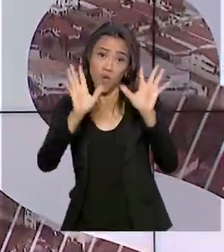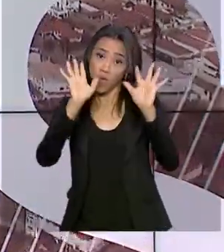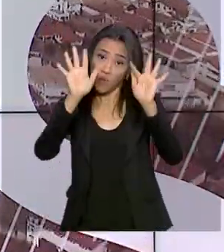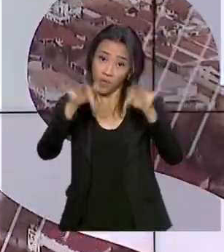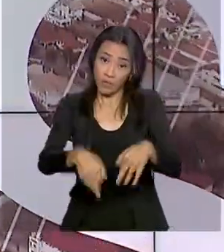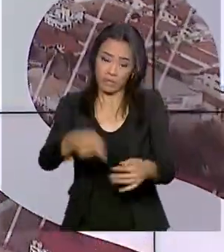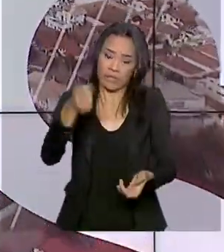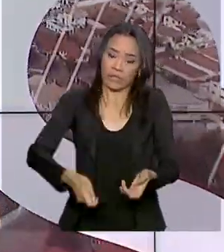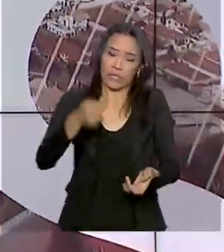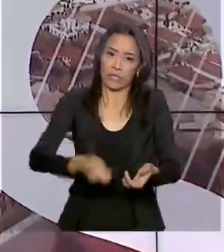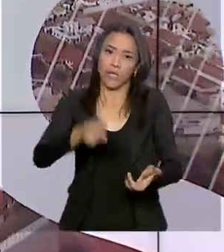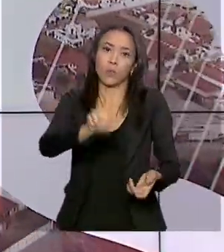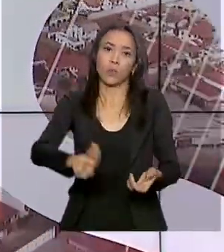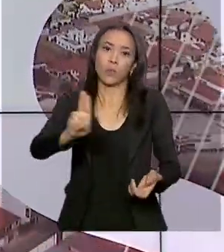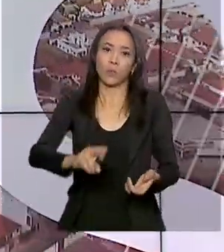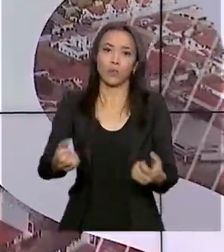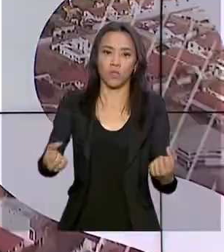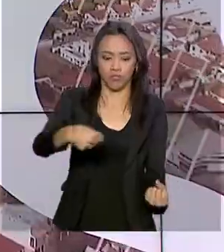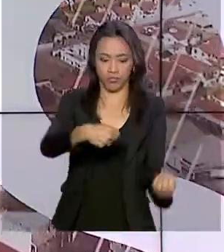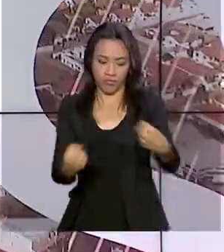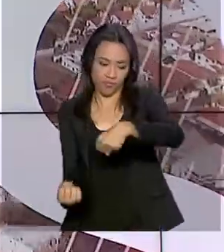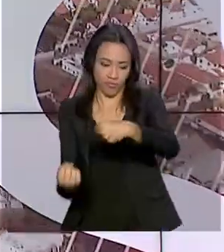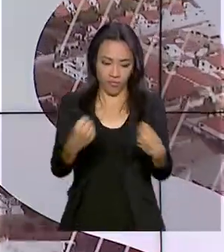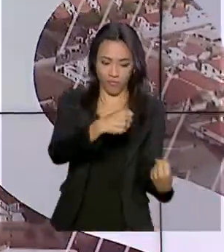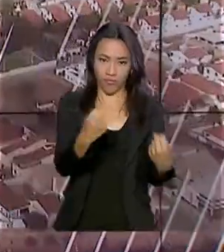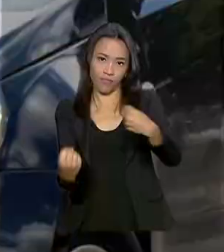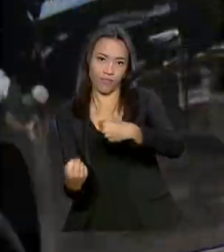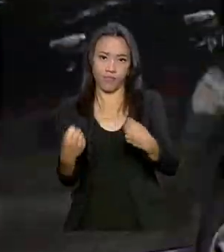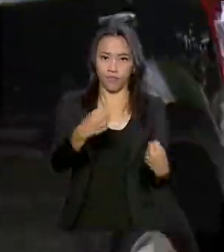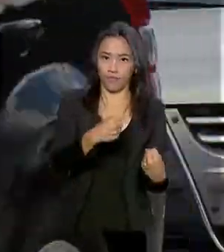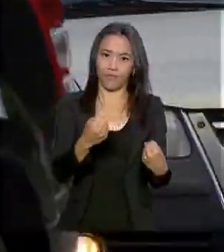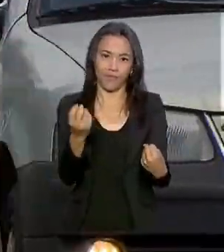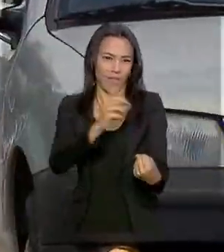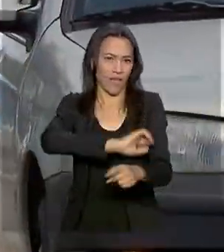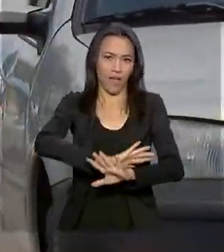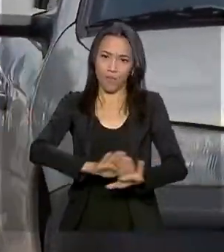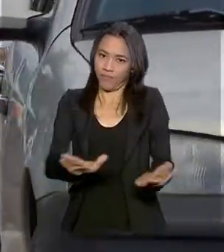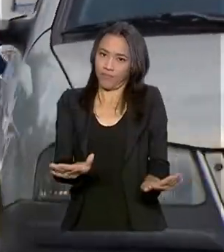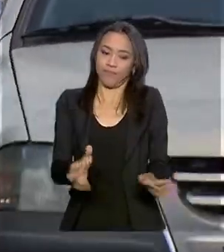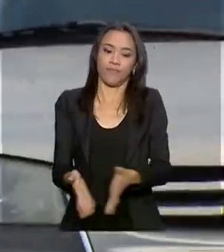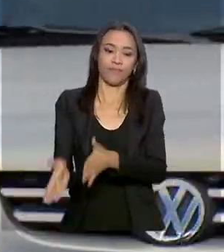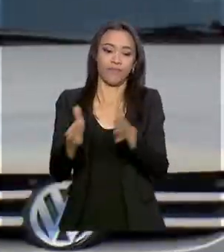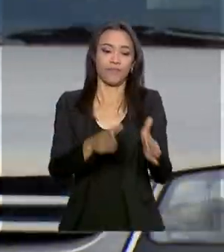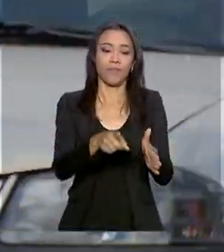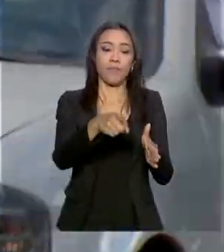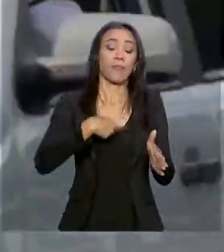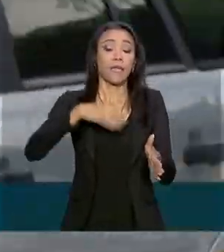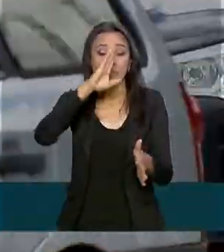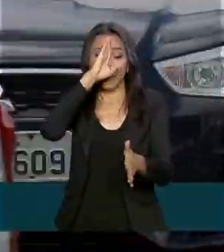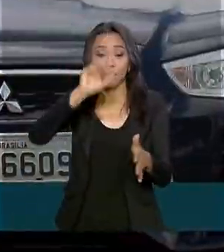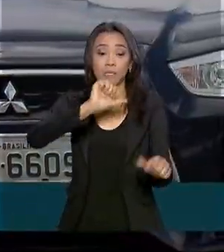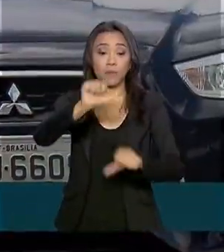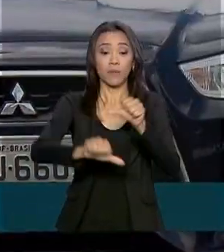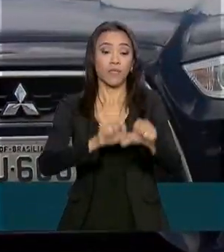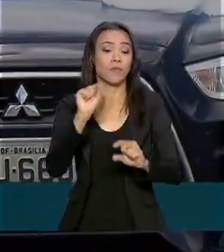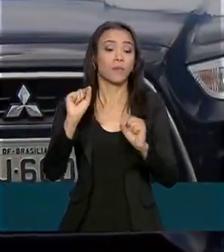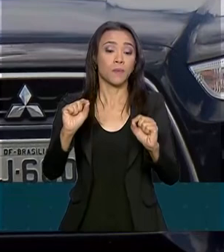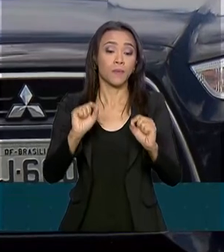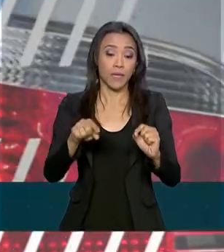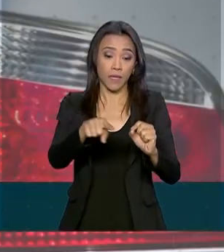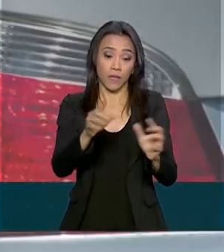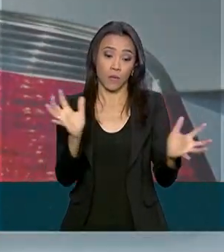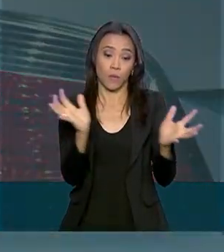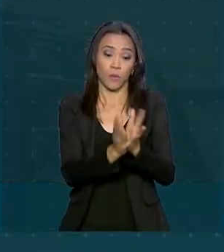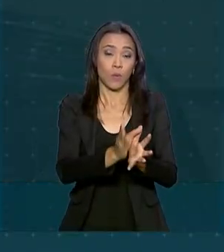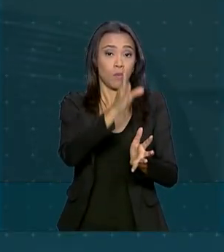obrigatoriedade do uso de simulador de direção. As principais mudanças previstas são Na categoria